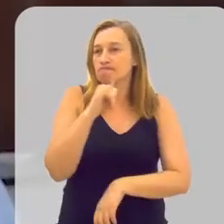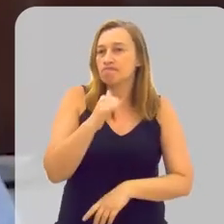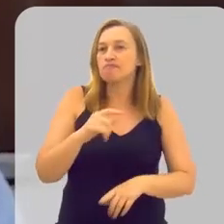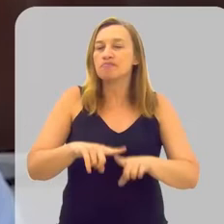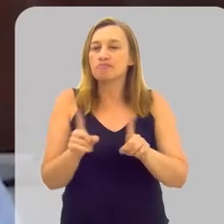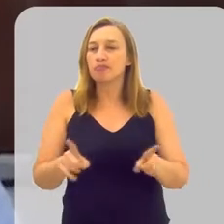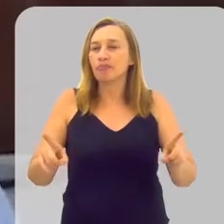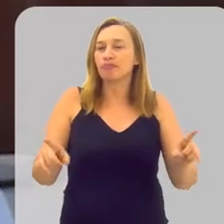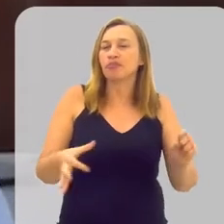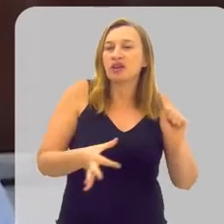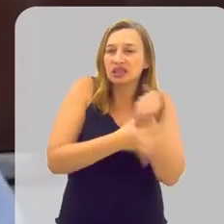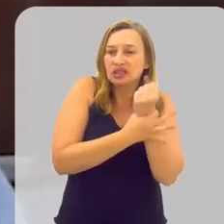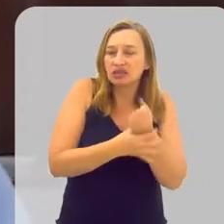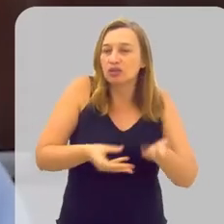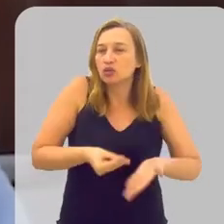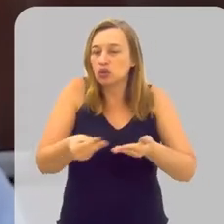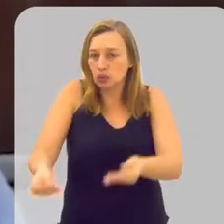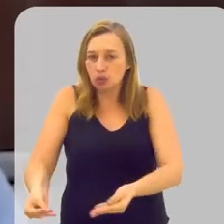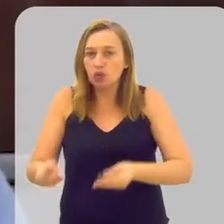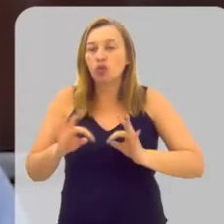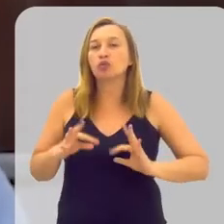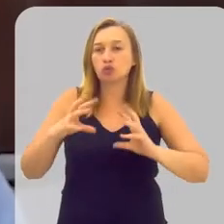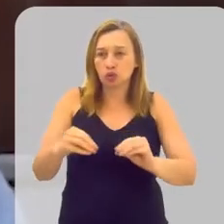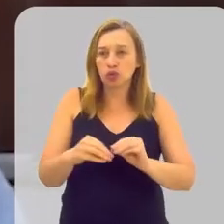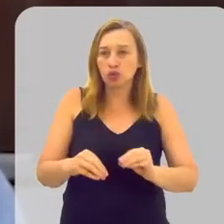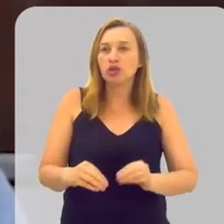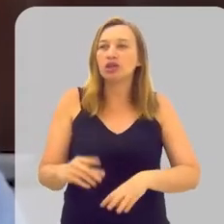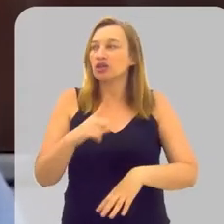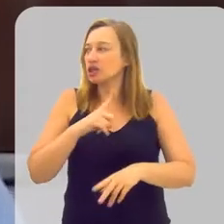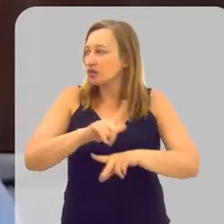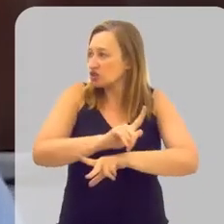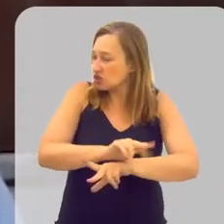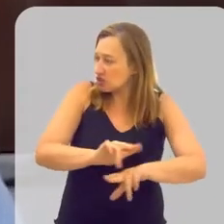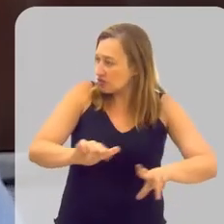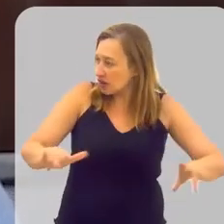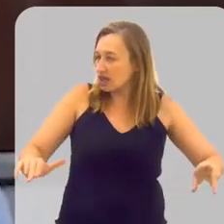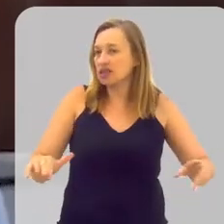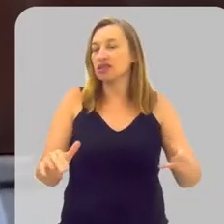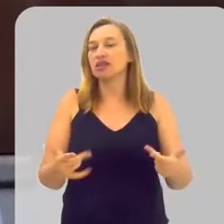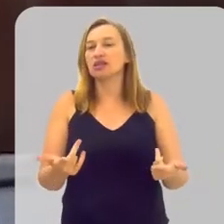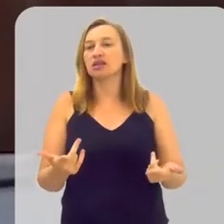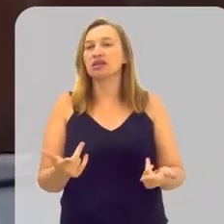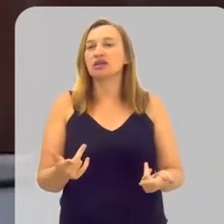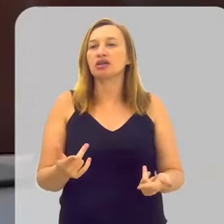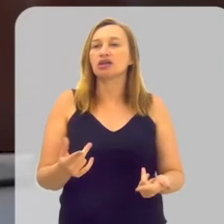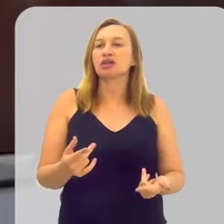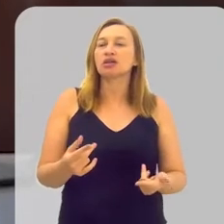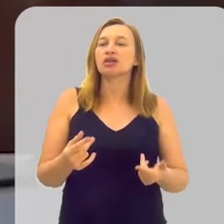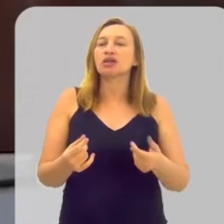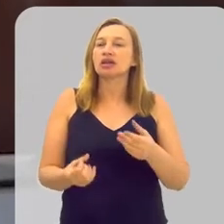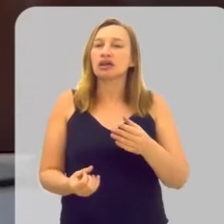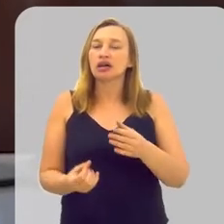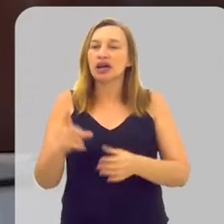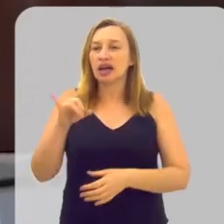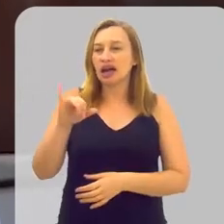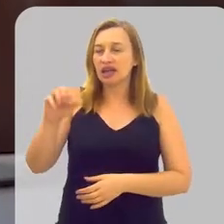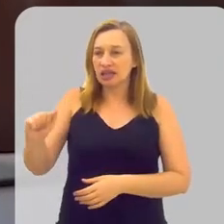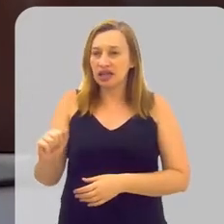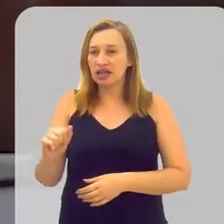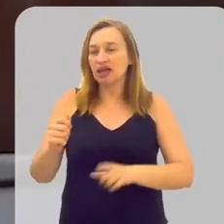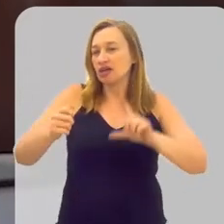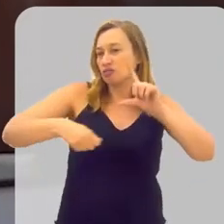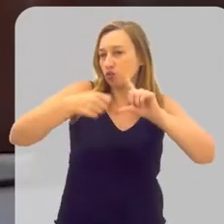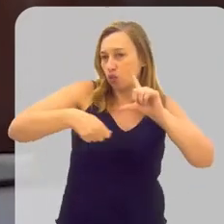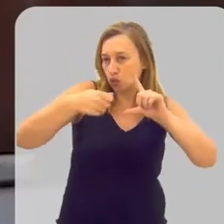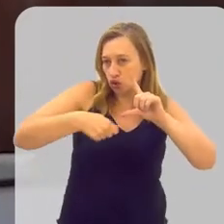energética, mas também com relação à segurança do fornecimento como um todo. A gente teve diversas disrupções em cadeias produtivas, em